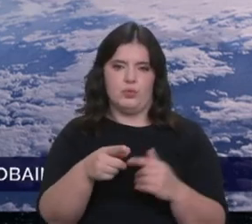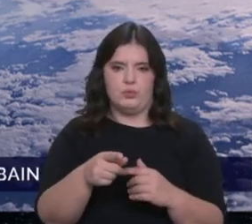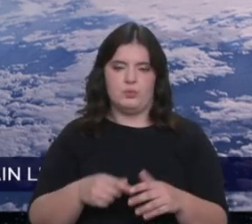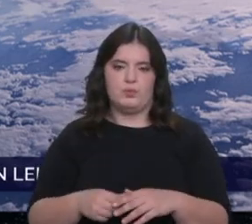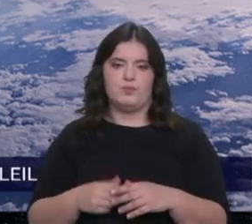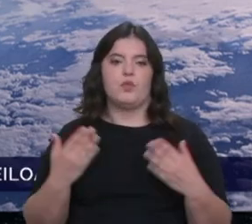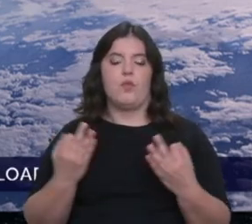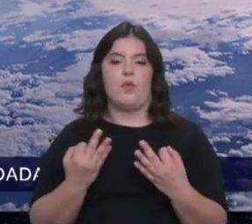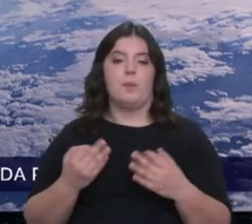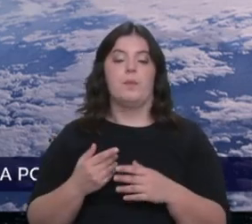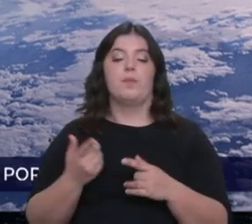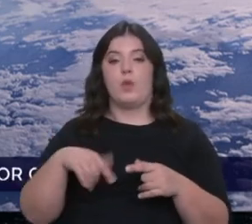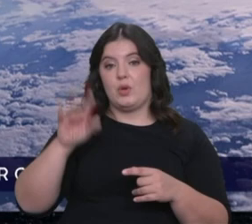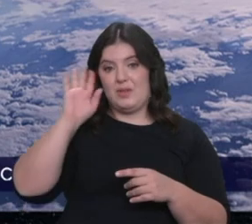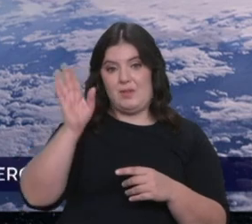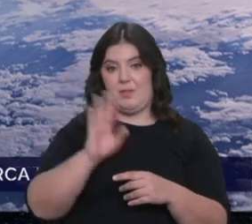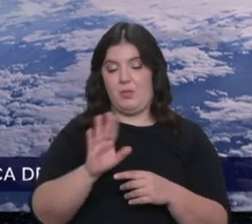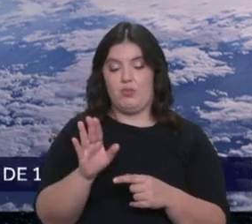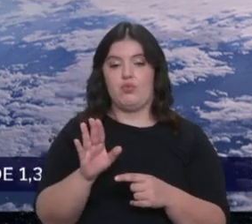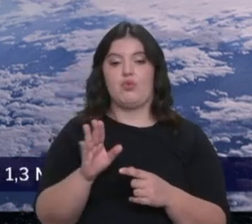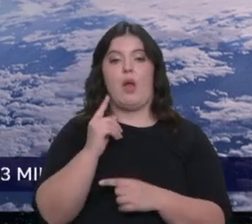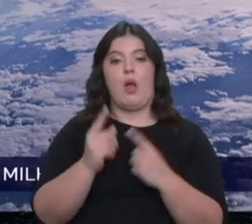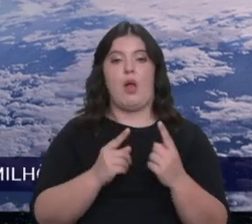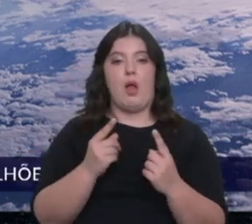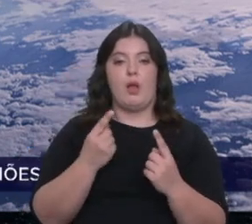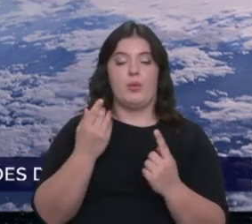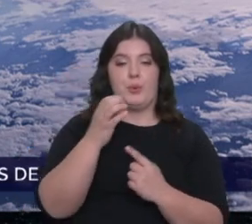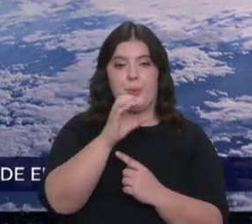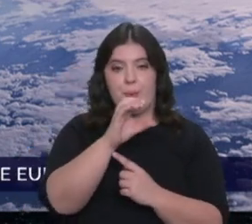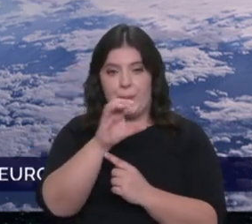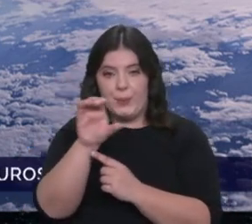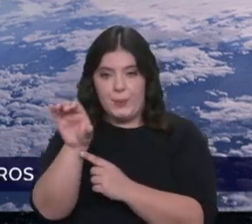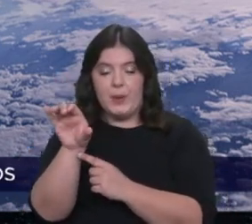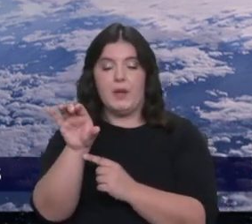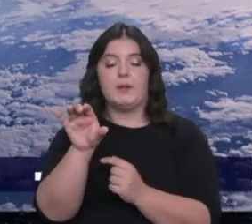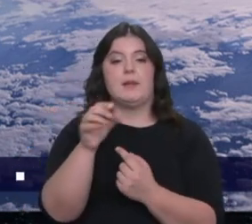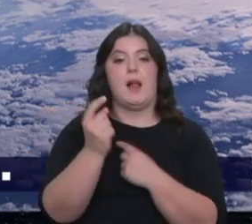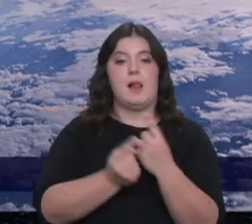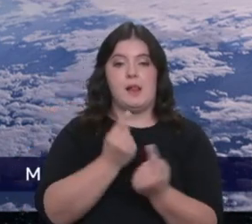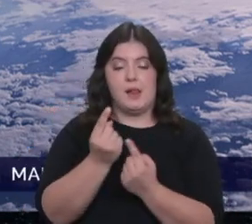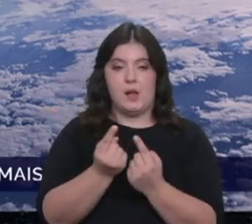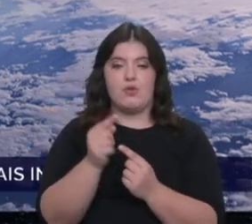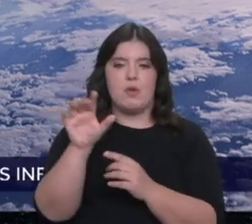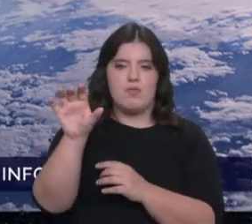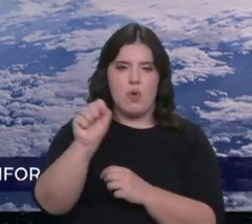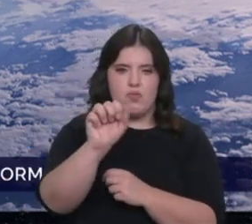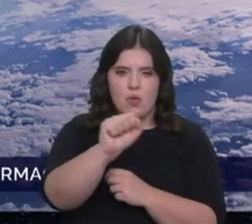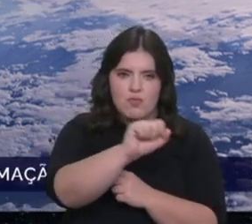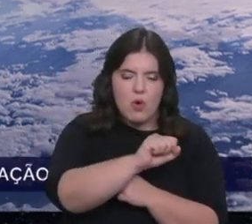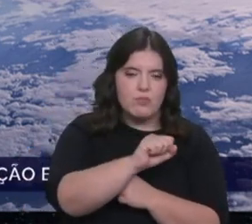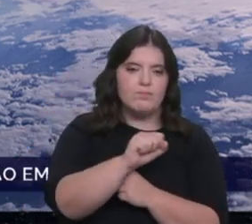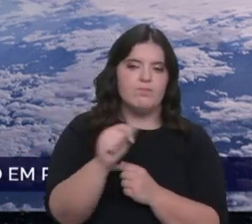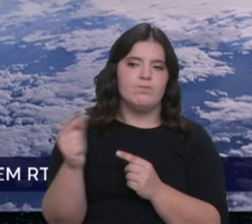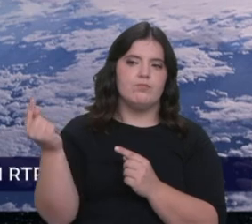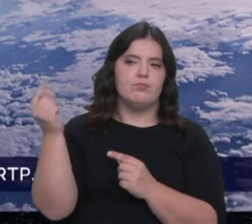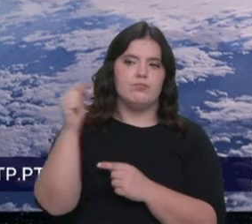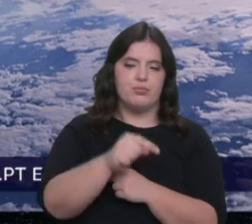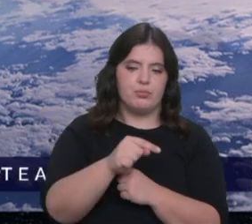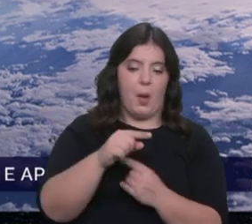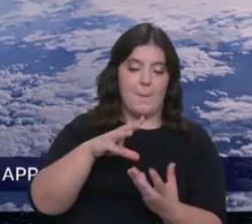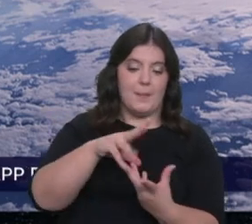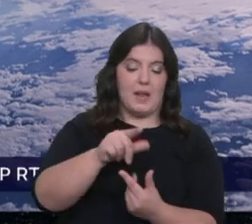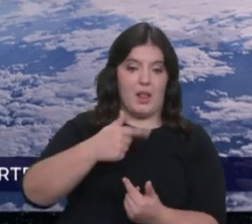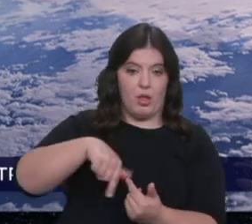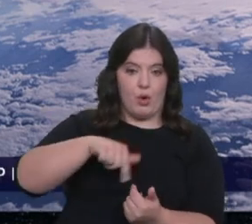Nós sabemos que alguns dos telescópios, alguns satélites, de facto, tetaram a chegada ao nosso planeta